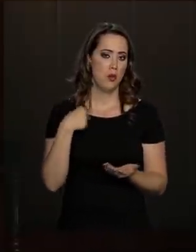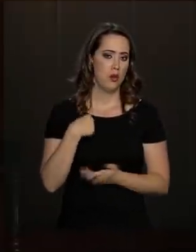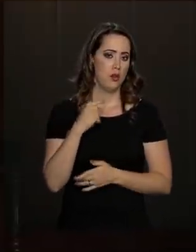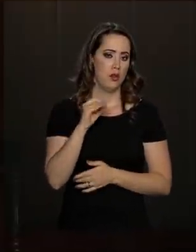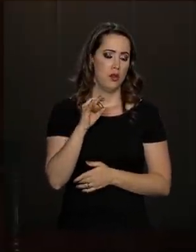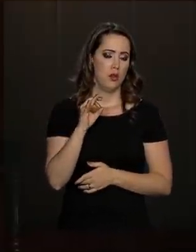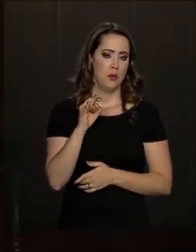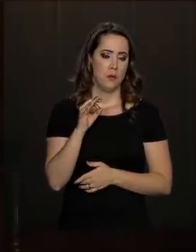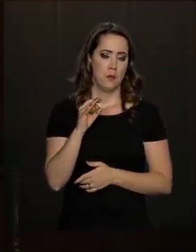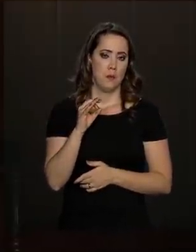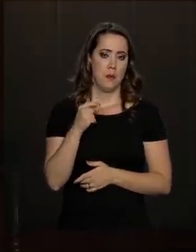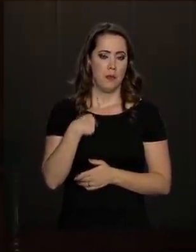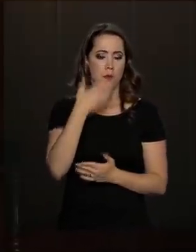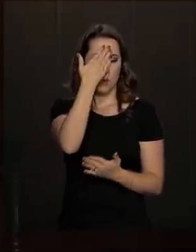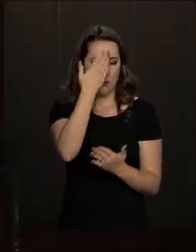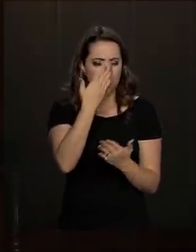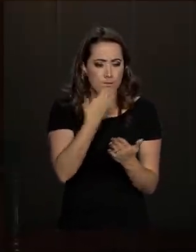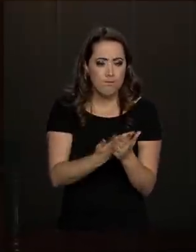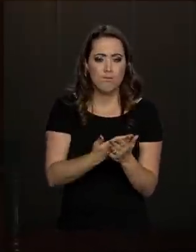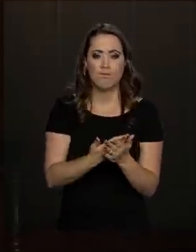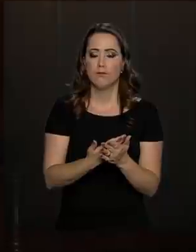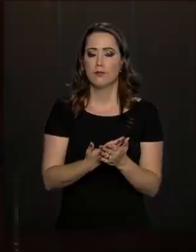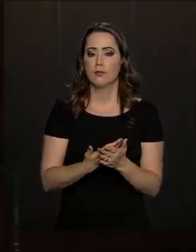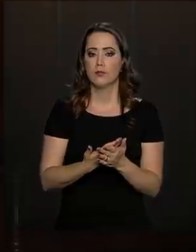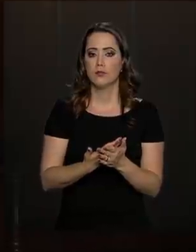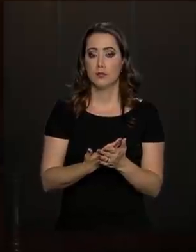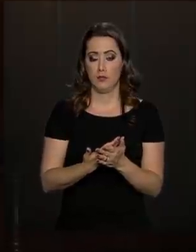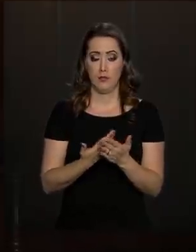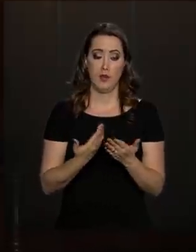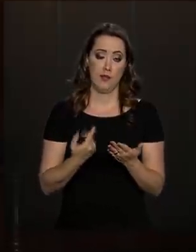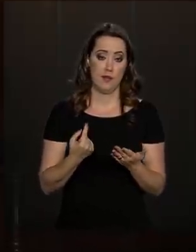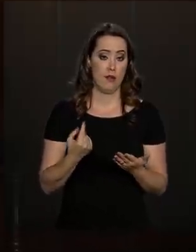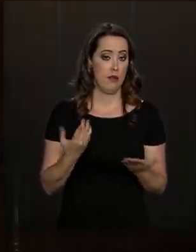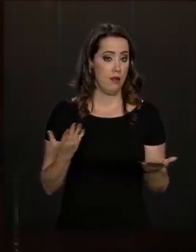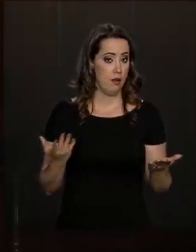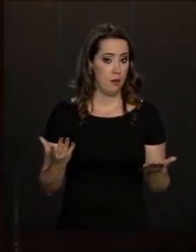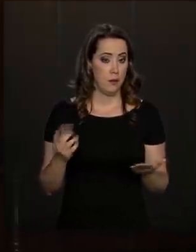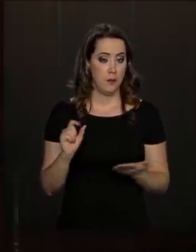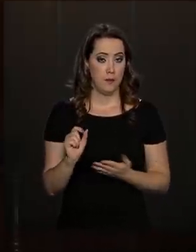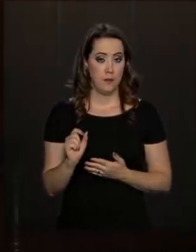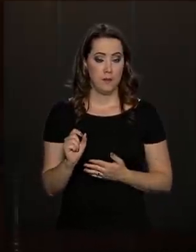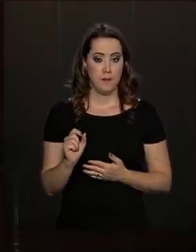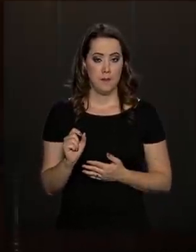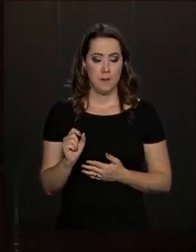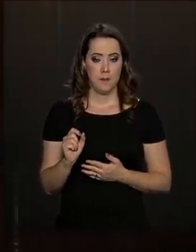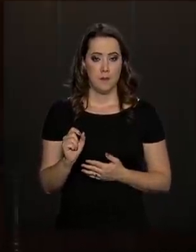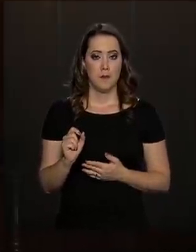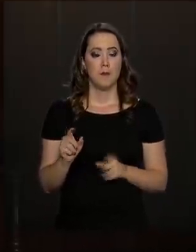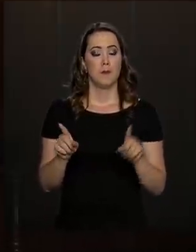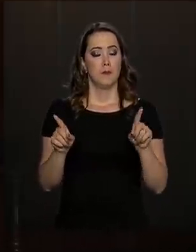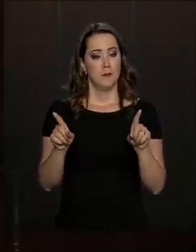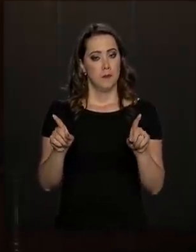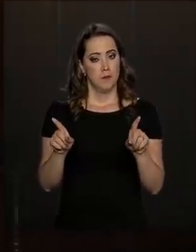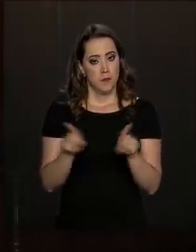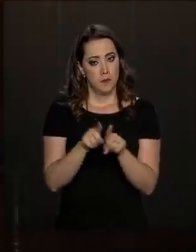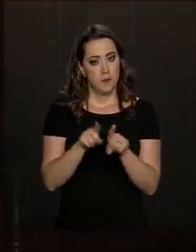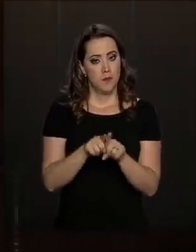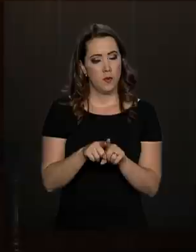otimista e eu acho até que